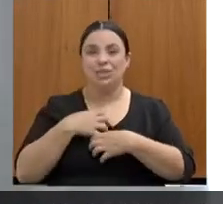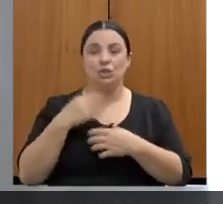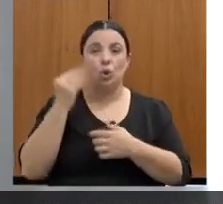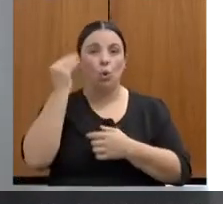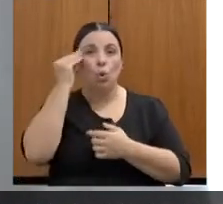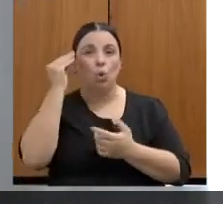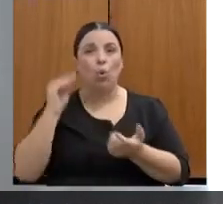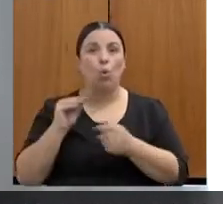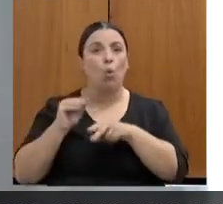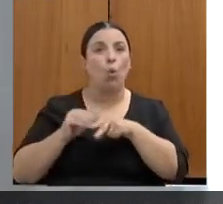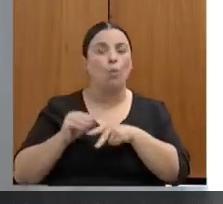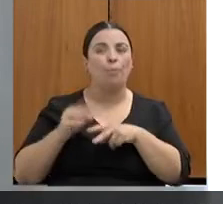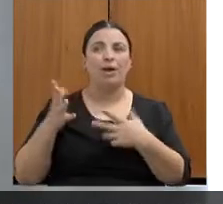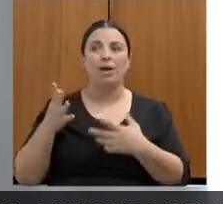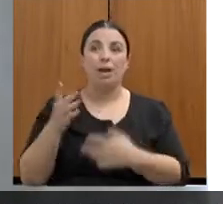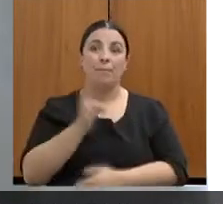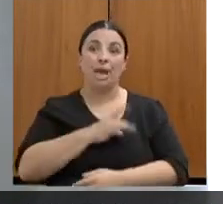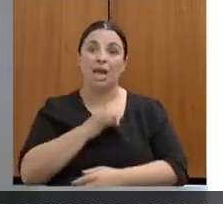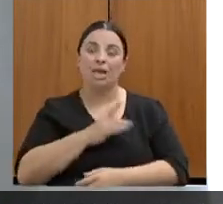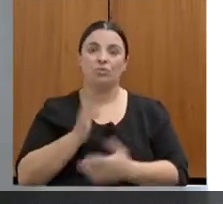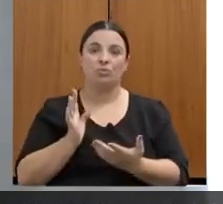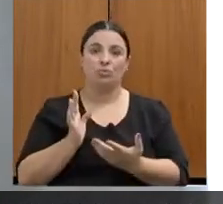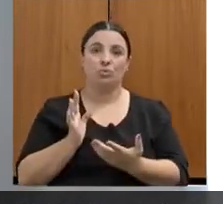vai no plantão,